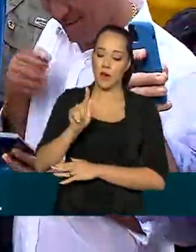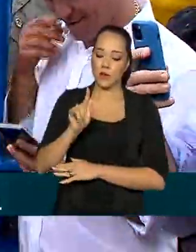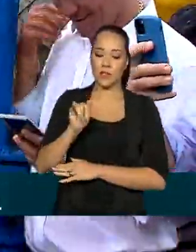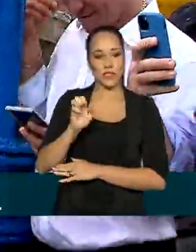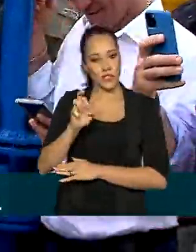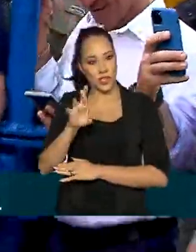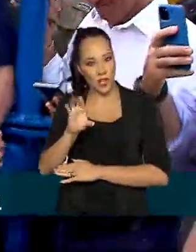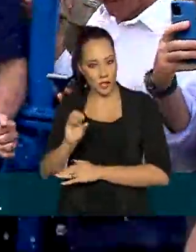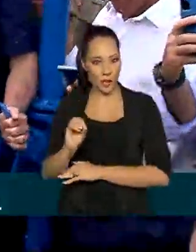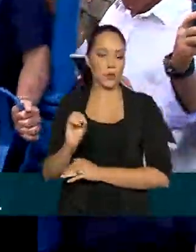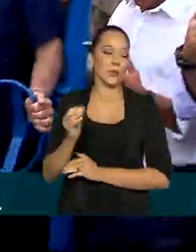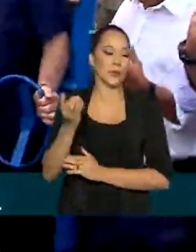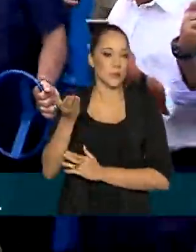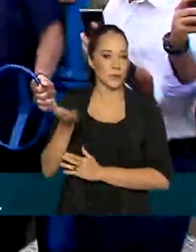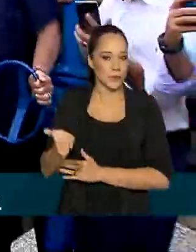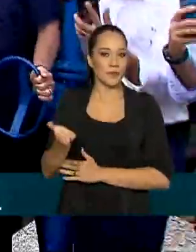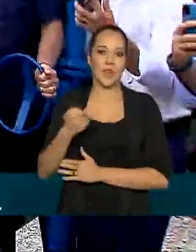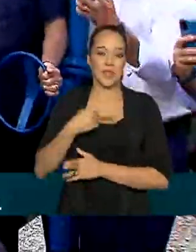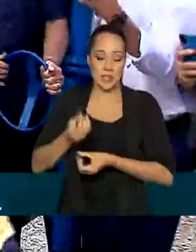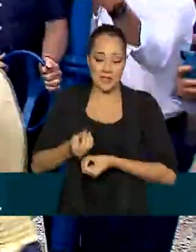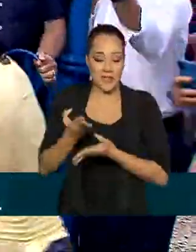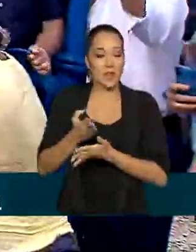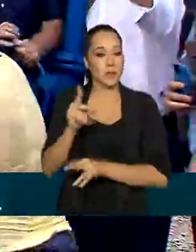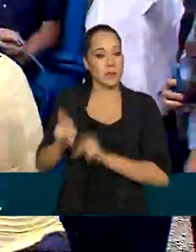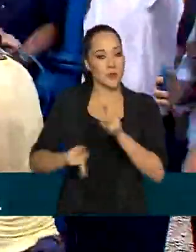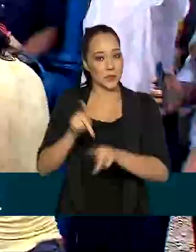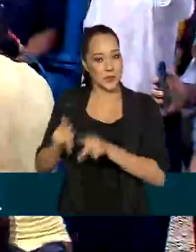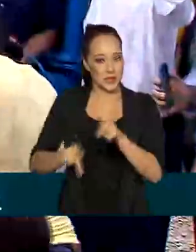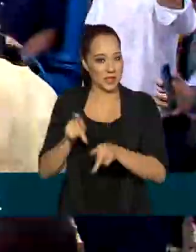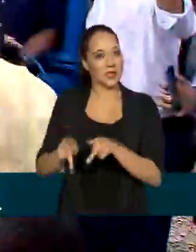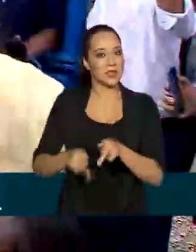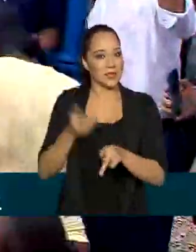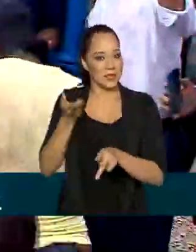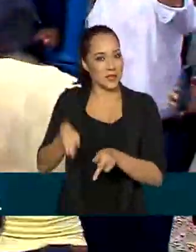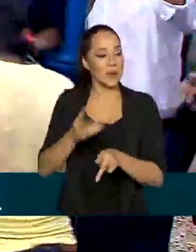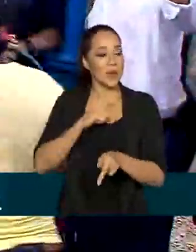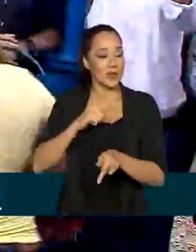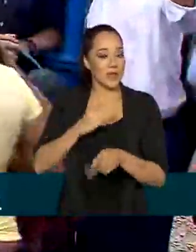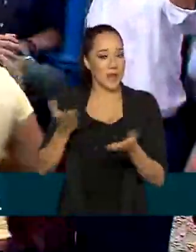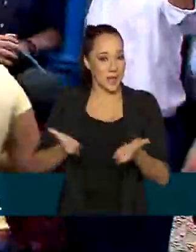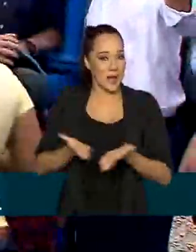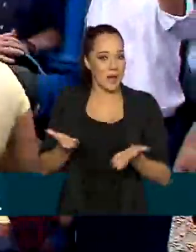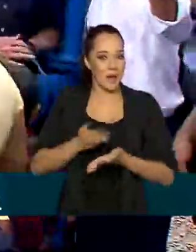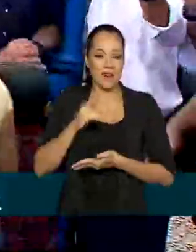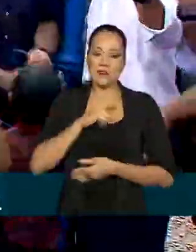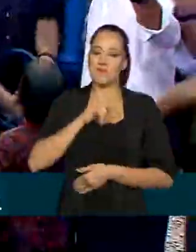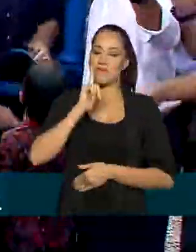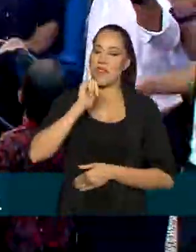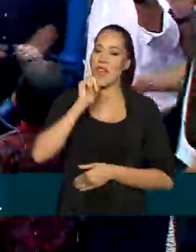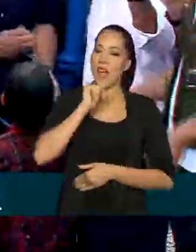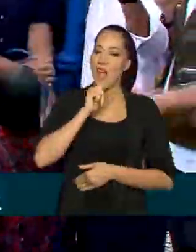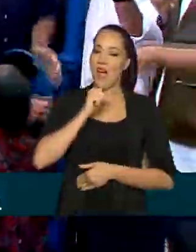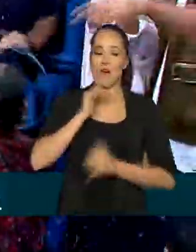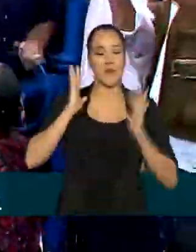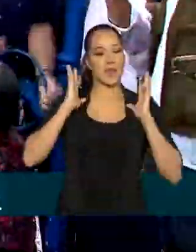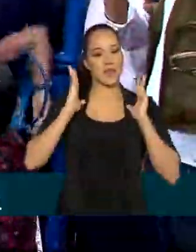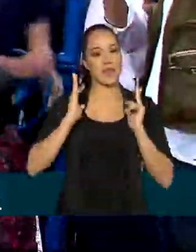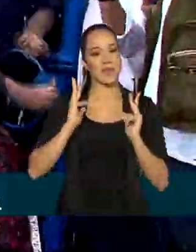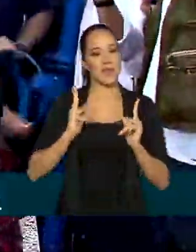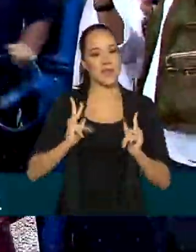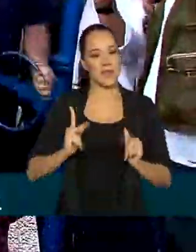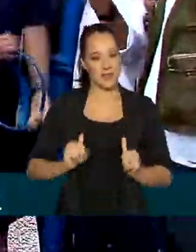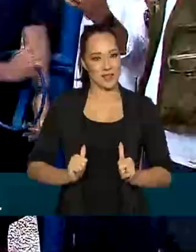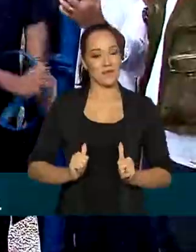importante entrega para a população, que conta agora com um abastecimento de água tratada